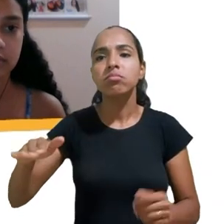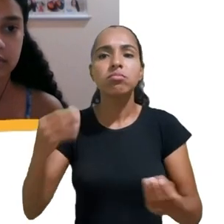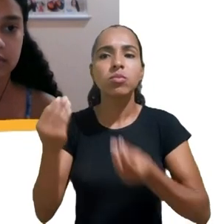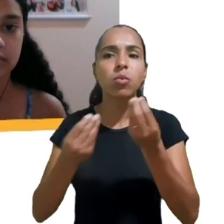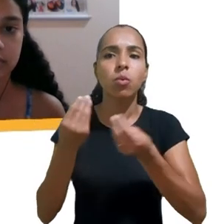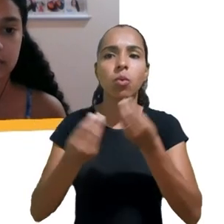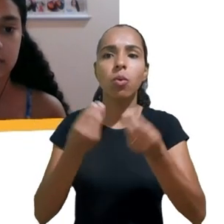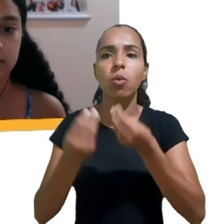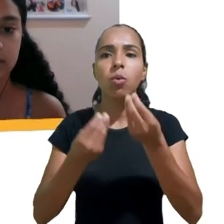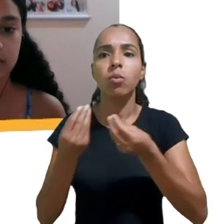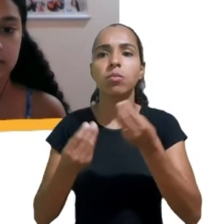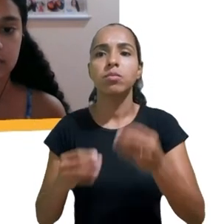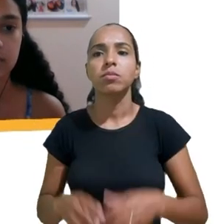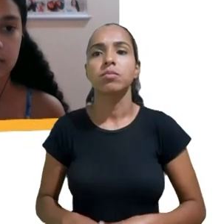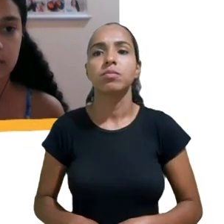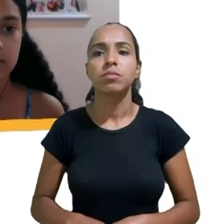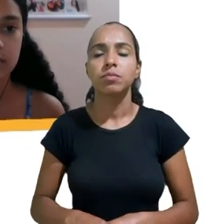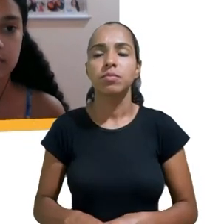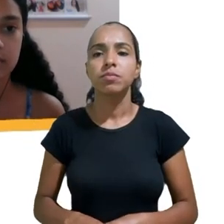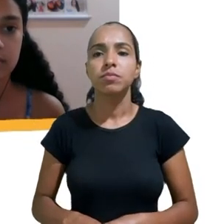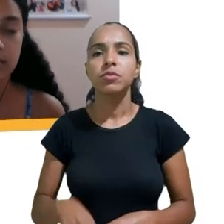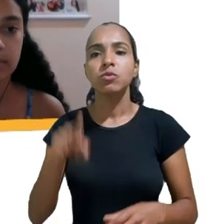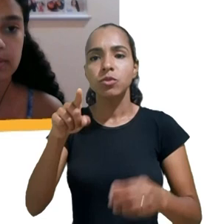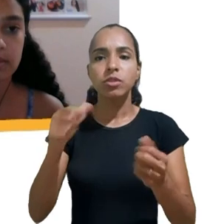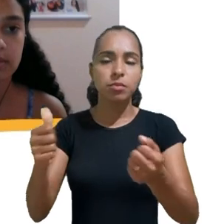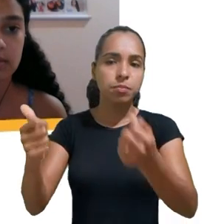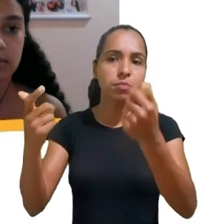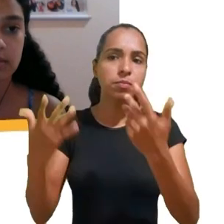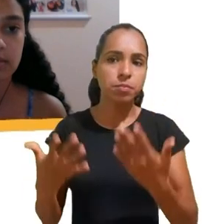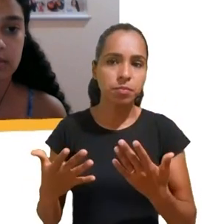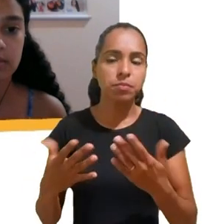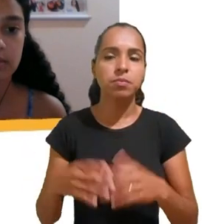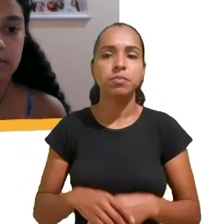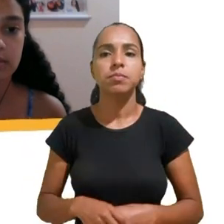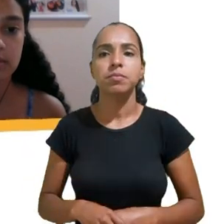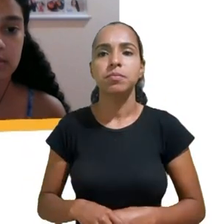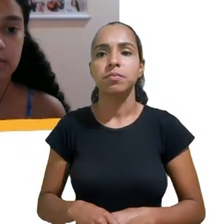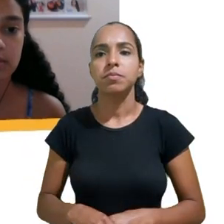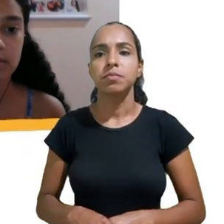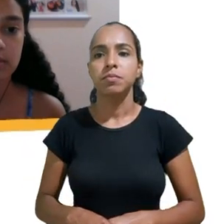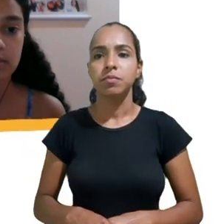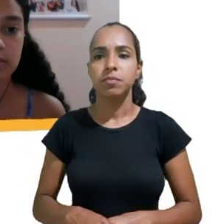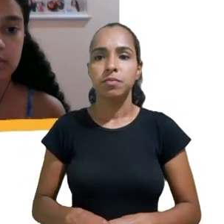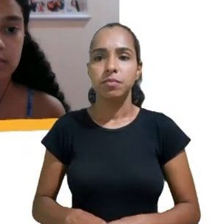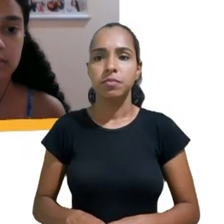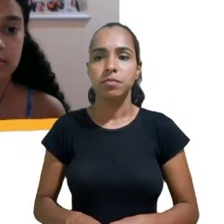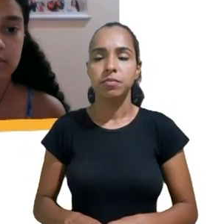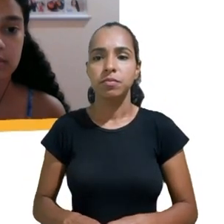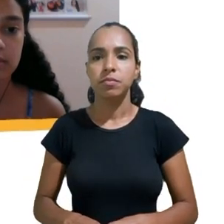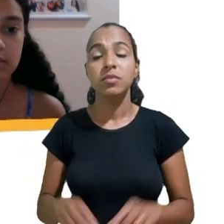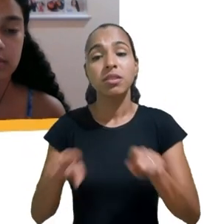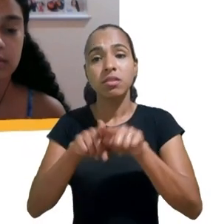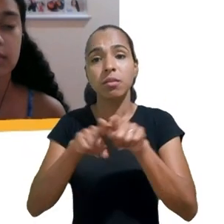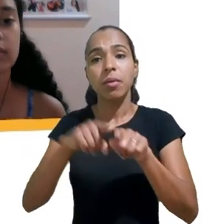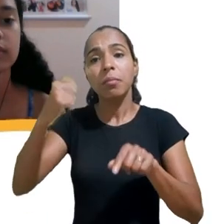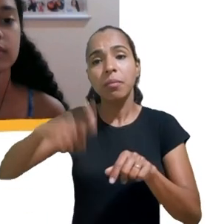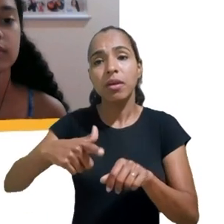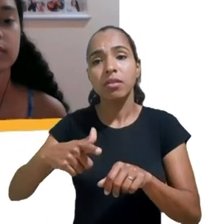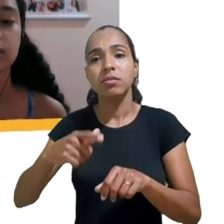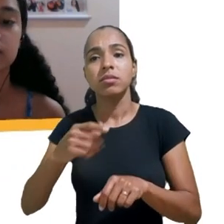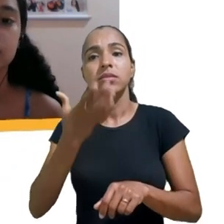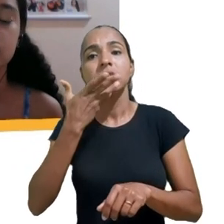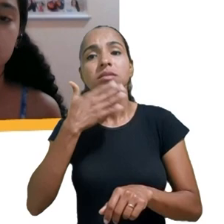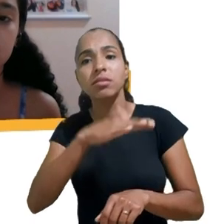um pouquinho se essa inferência realizada pelos algoritmos acaba facilitando processos de discriminação de crianças e adolescentes. E sim, de que